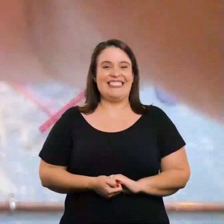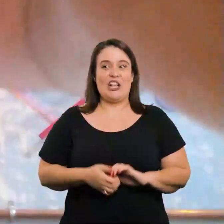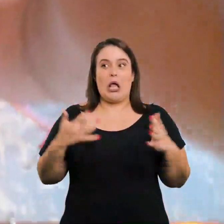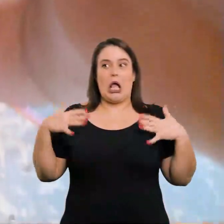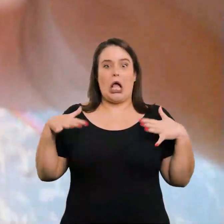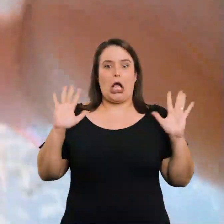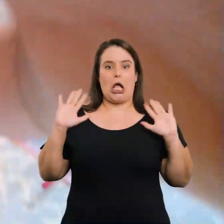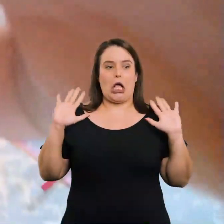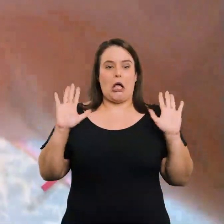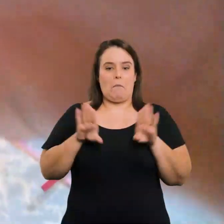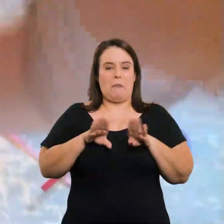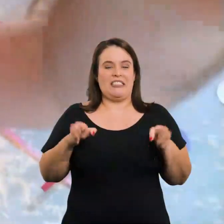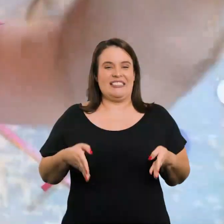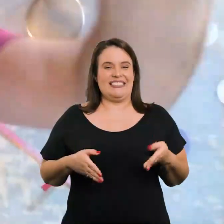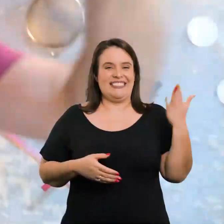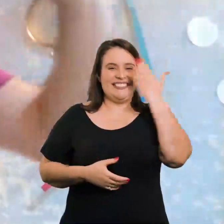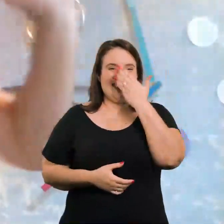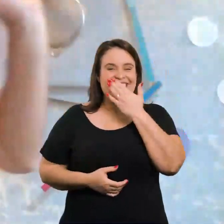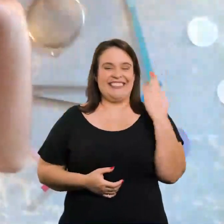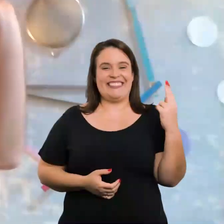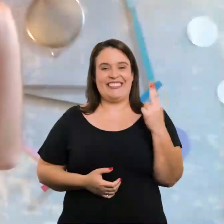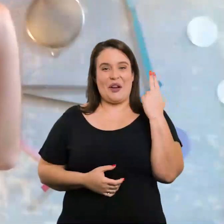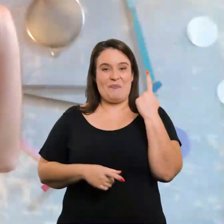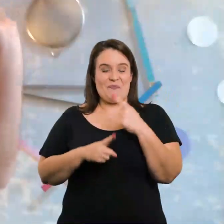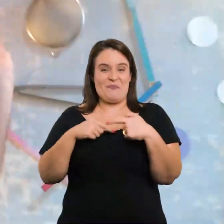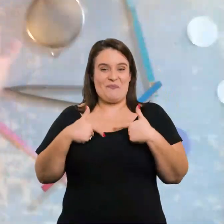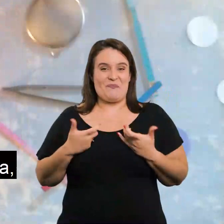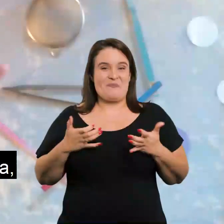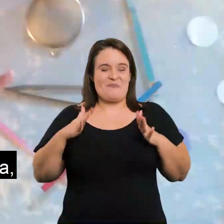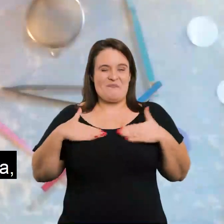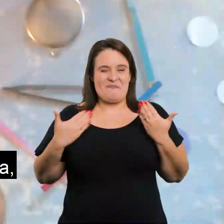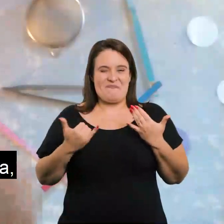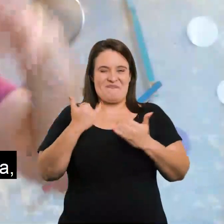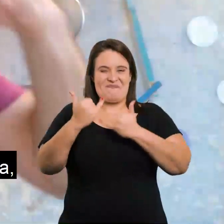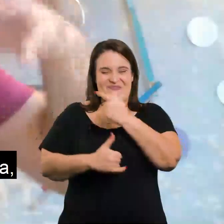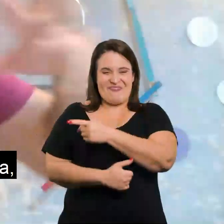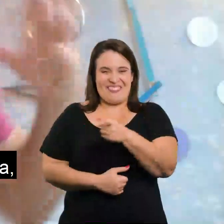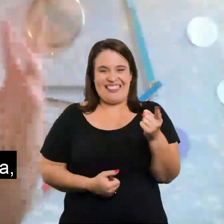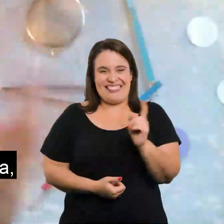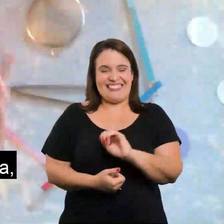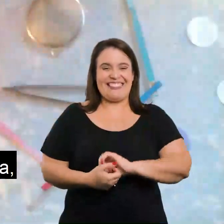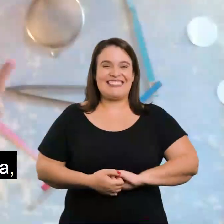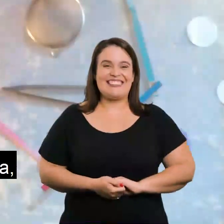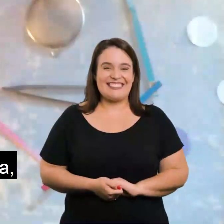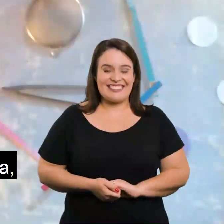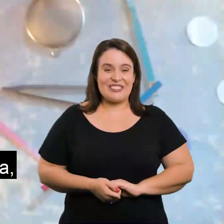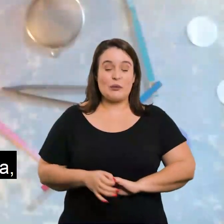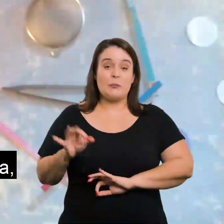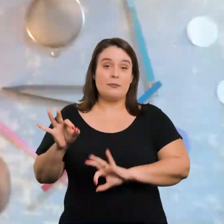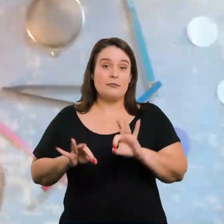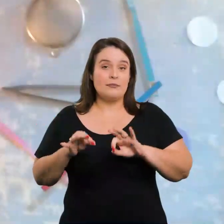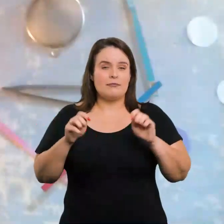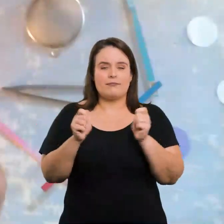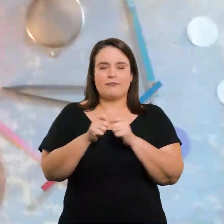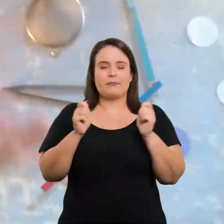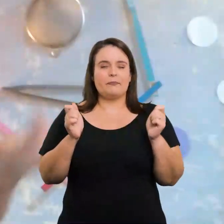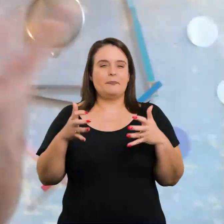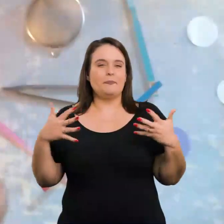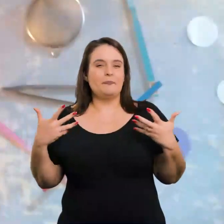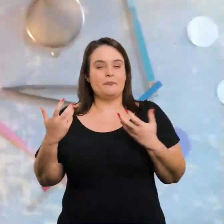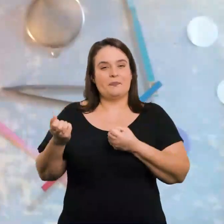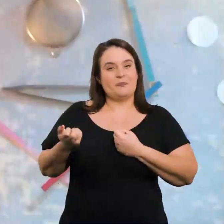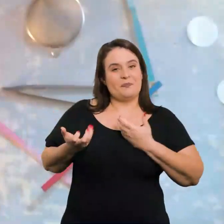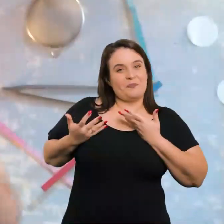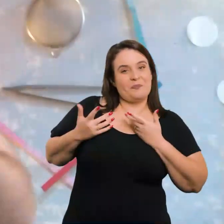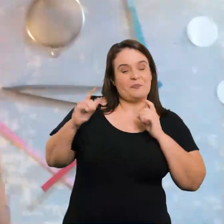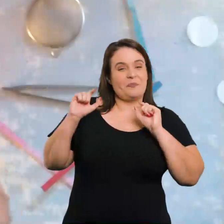onde só eu apareço agora, e não apareço mais na minha mesa. Por quê? Eu quero fazer uma surpresa, uma brincadeira com vocês. Eu vou montar